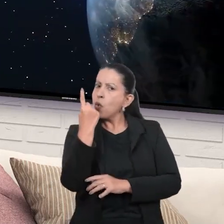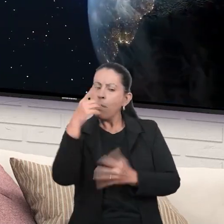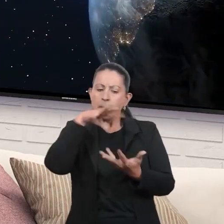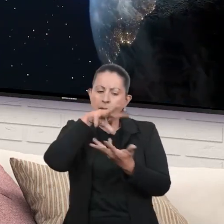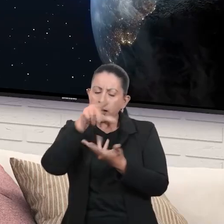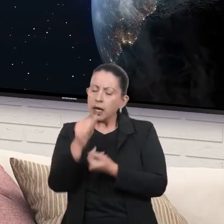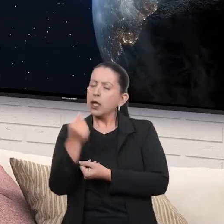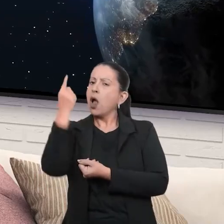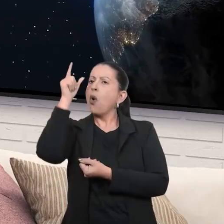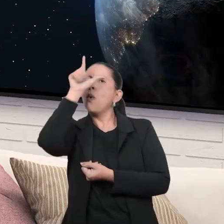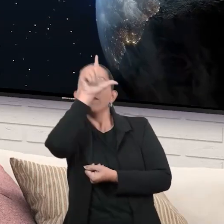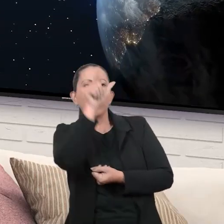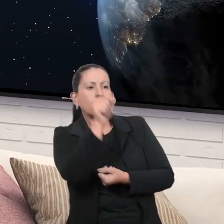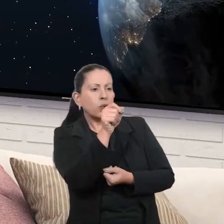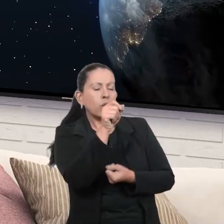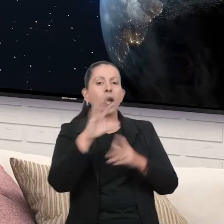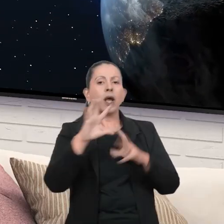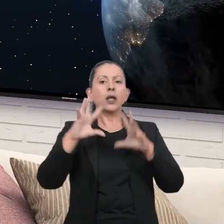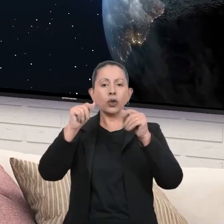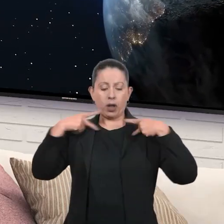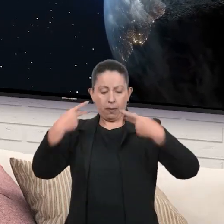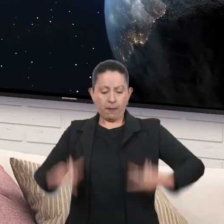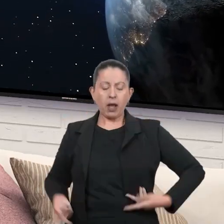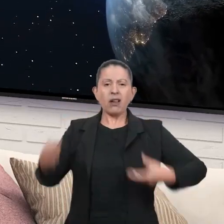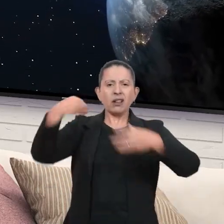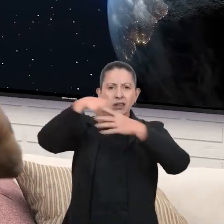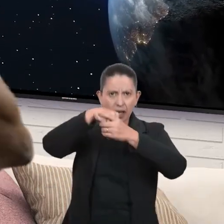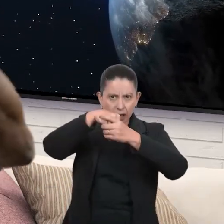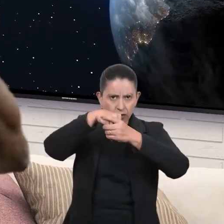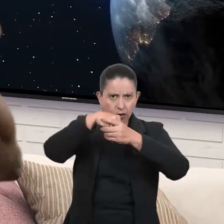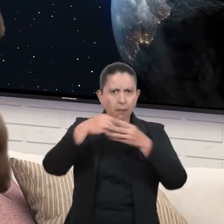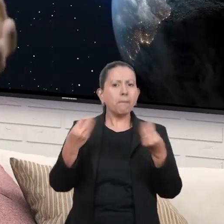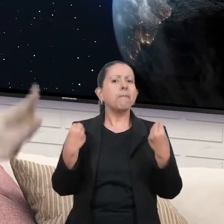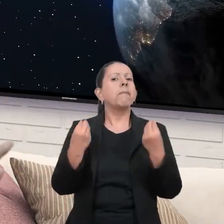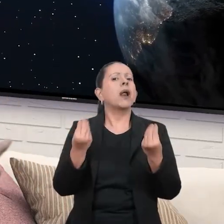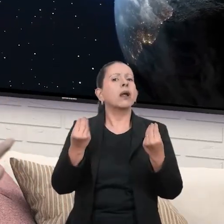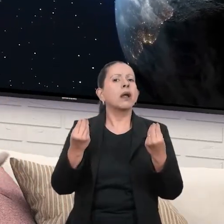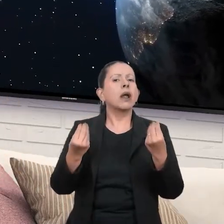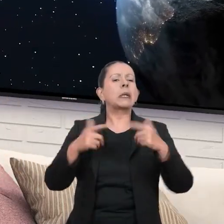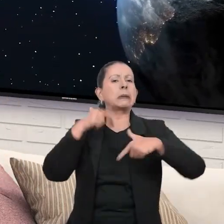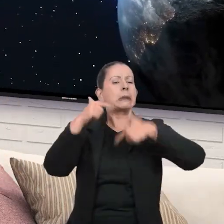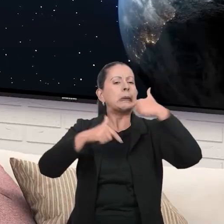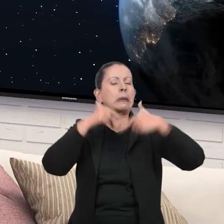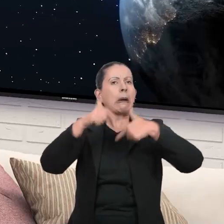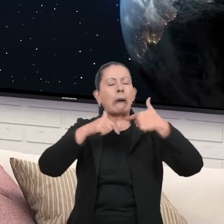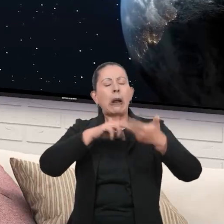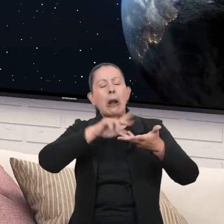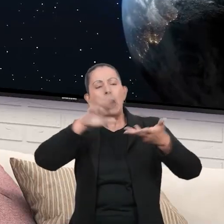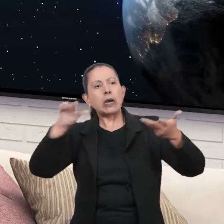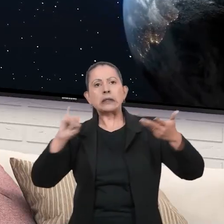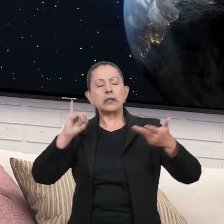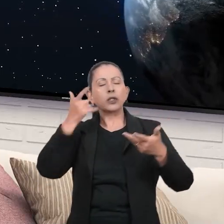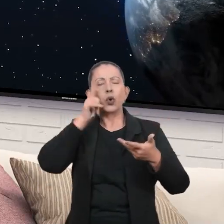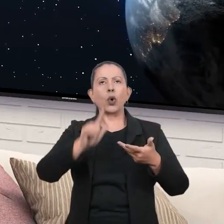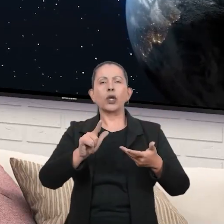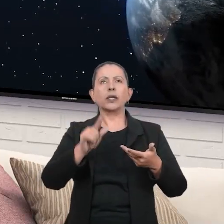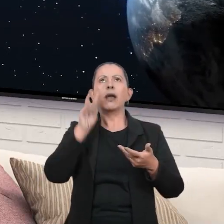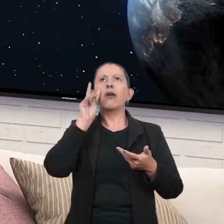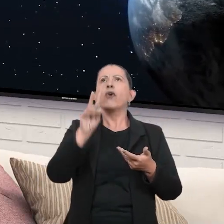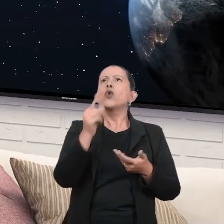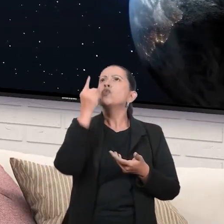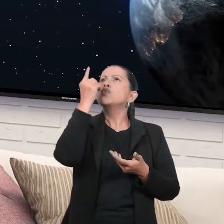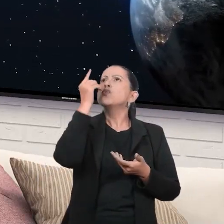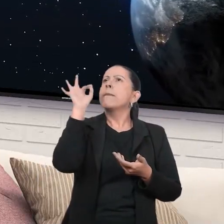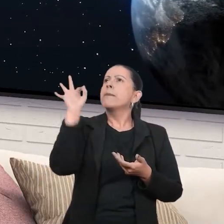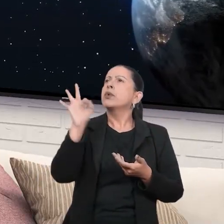lula e colocar toda a raça humana ali? Para que se trabalham todo se não conseguimos ver nenhum por cento